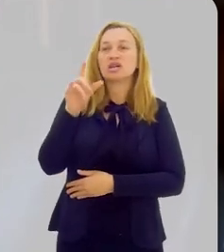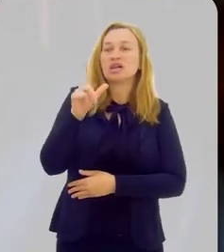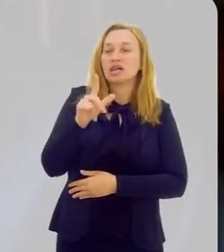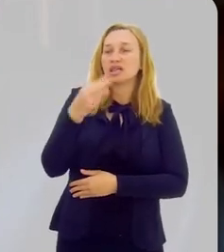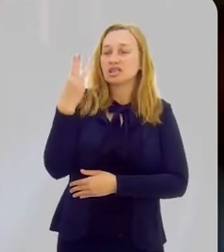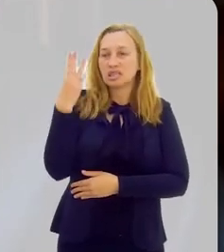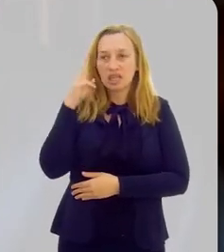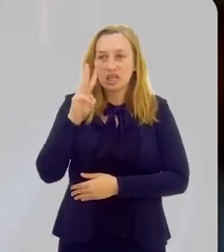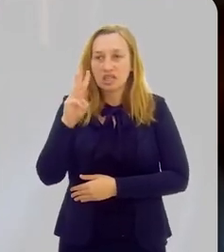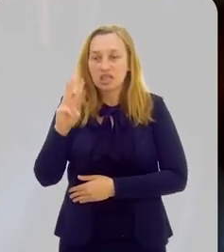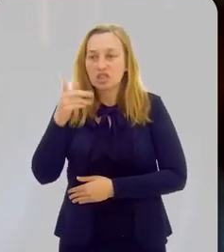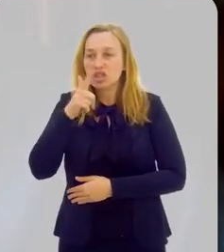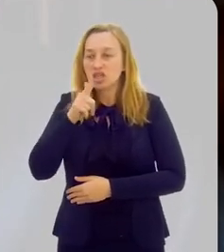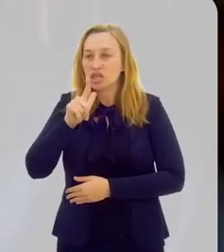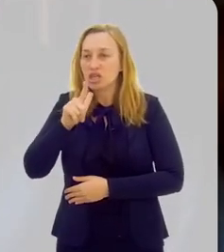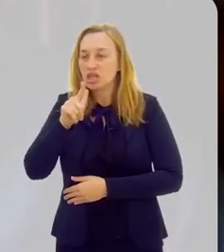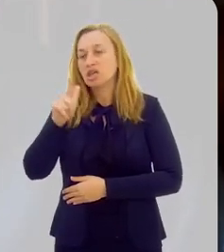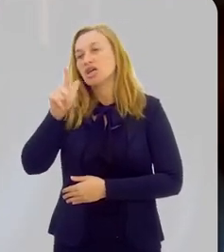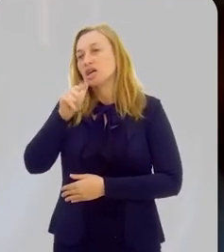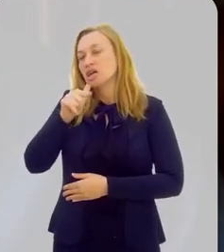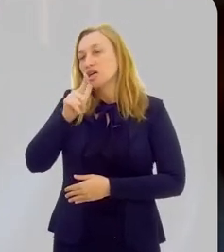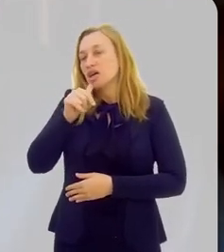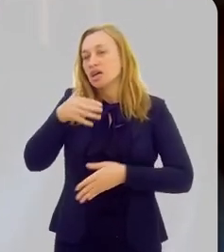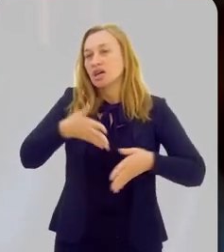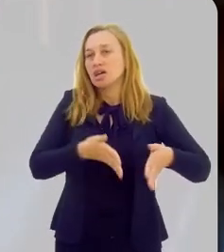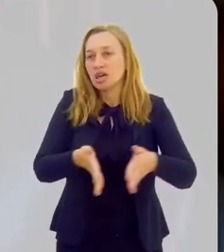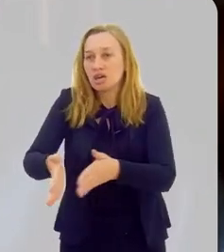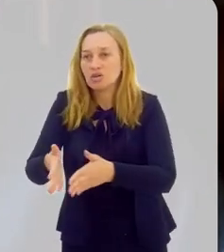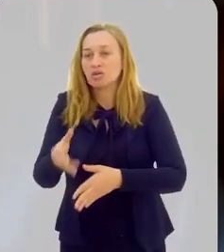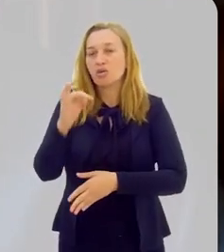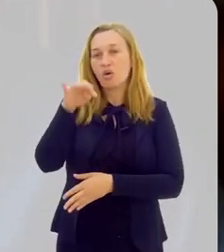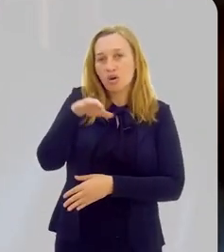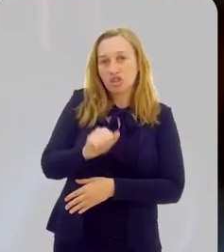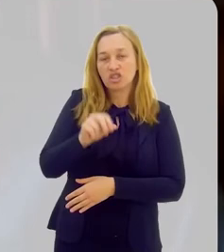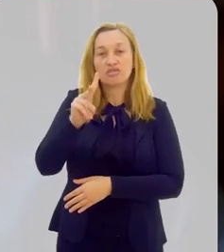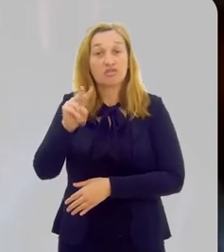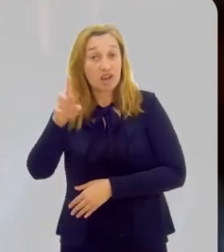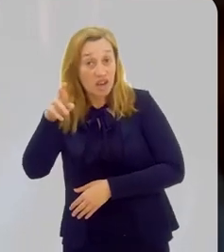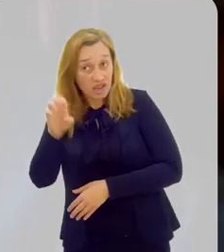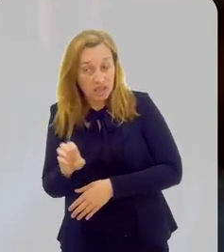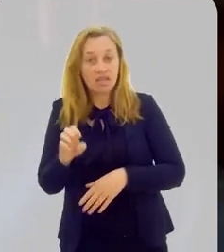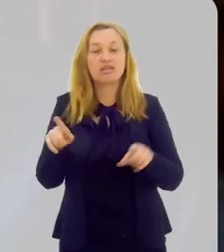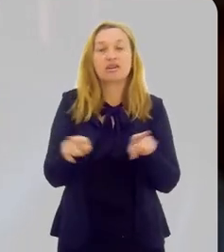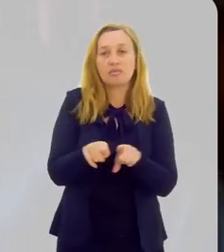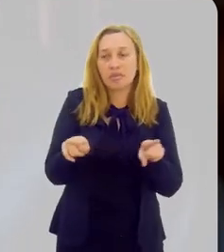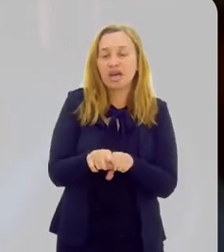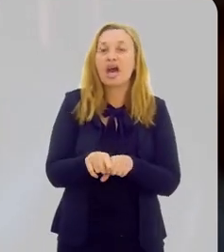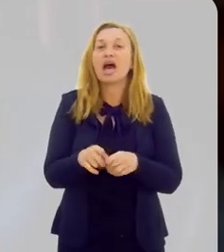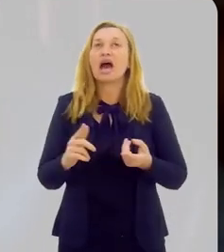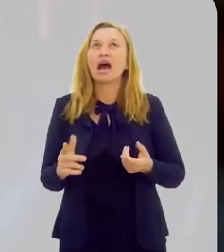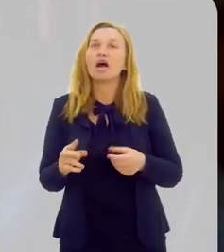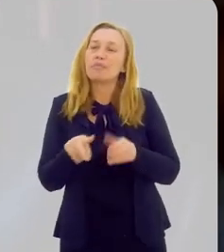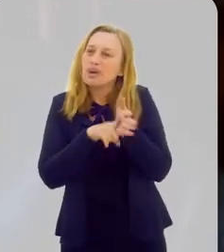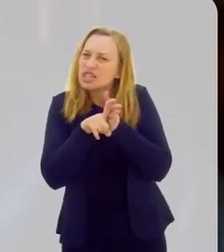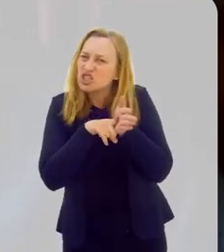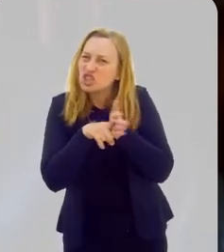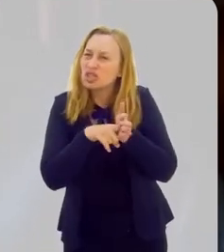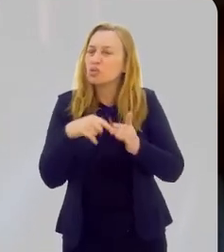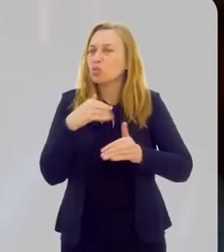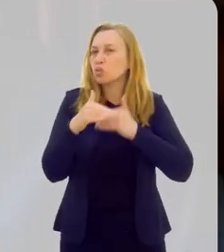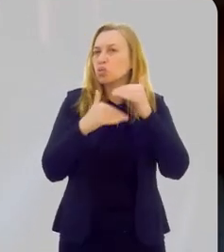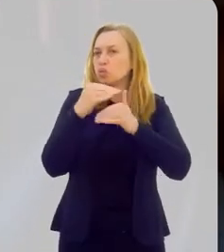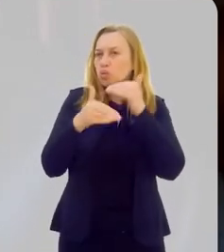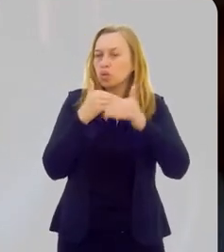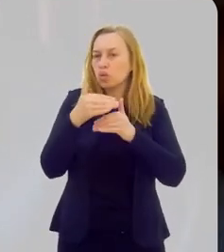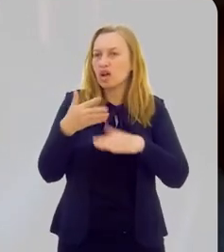Iguaçu, com 3G, temos com os municípios da Costa Verde. Então, a pesquisa,